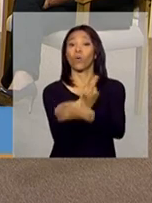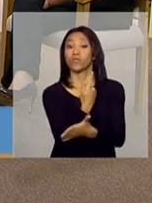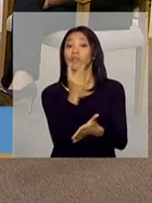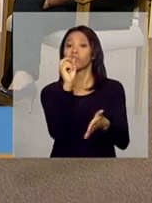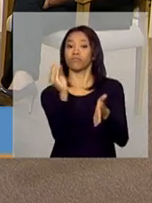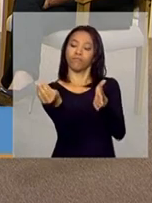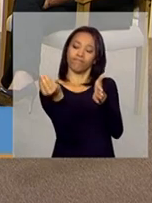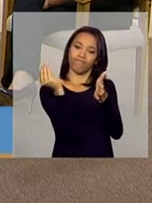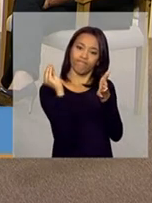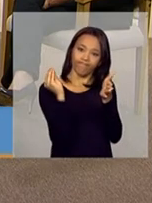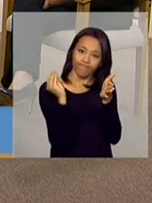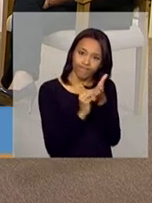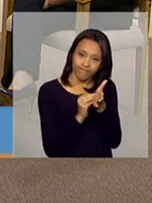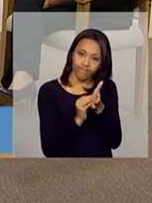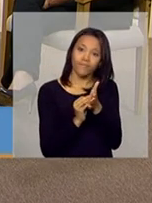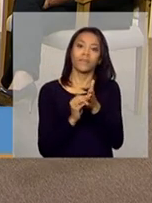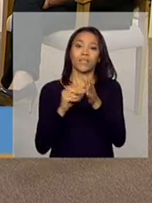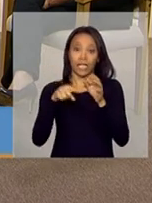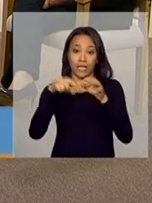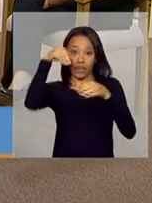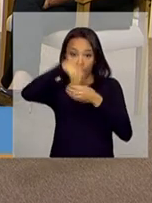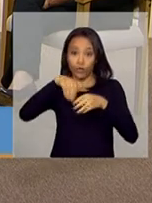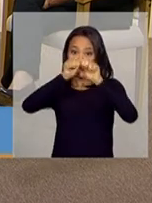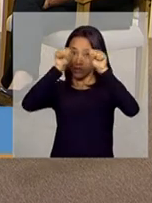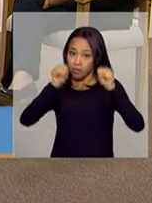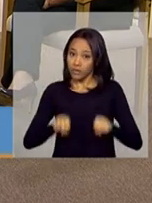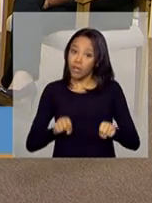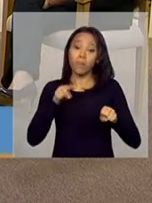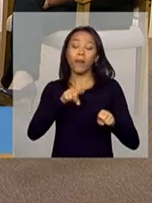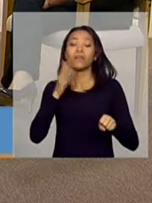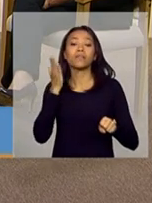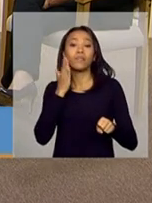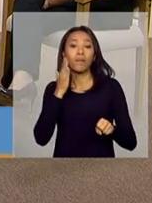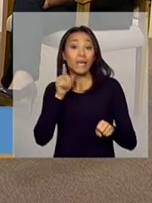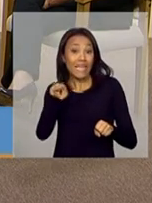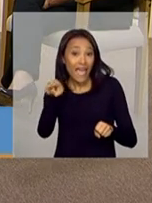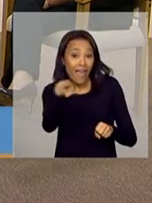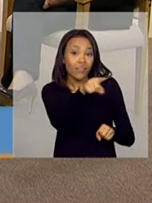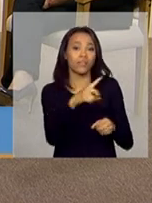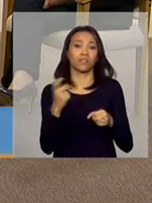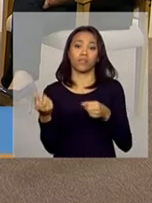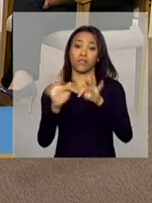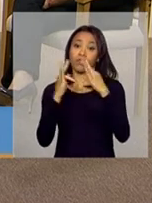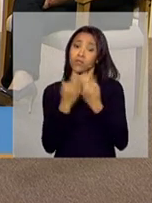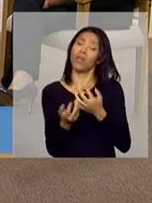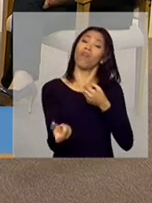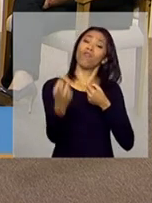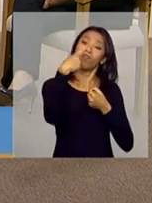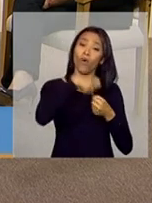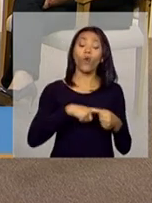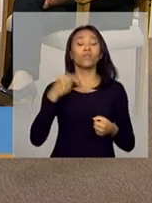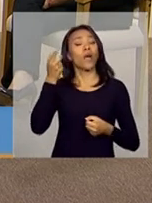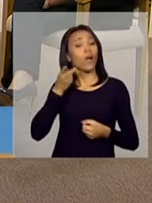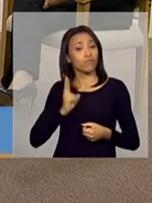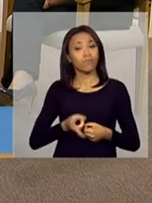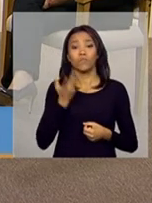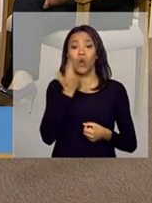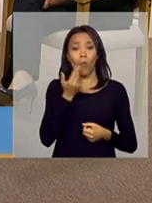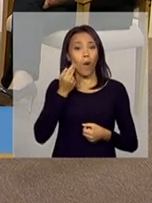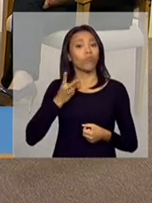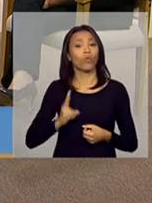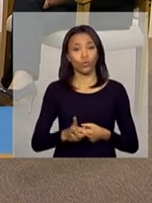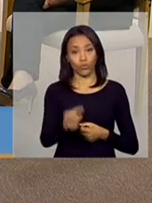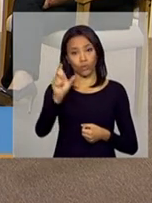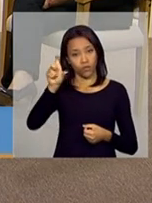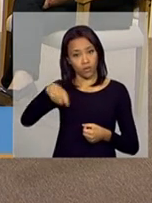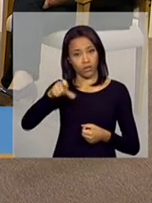no sistema de condicionalidades com o objetivo central de que essas famílias voltem a acessar esses serviços básicos, porque é isso que a gente quer. Que a gente